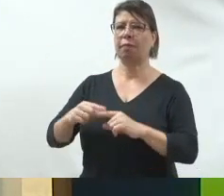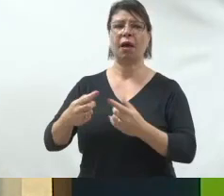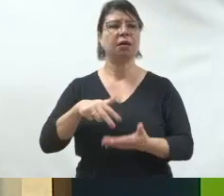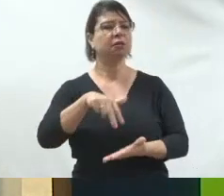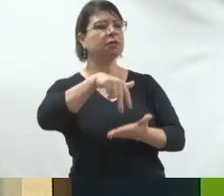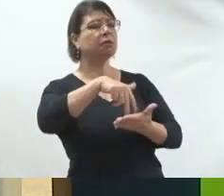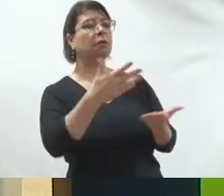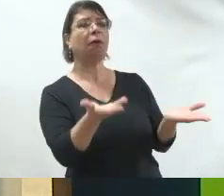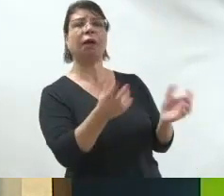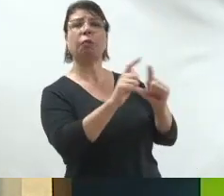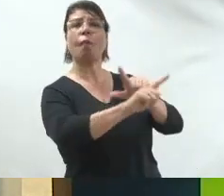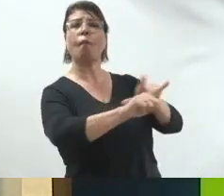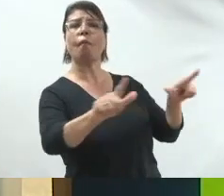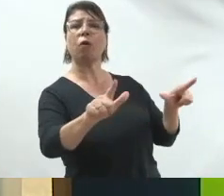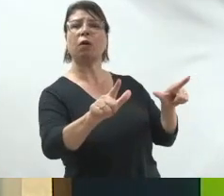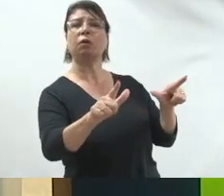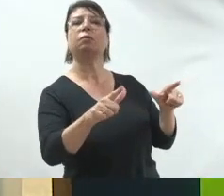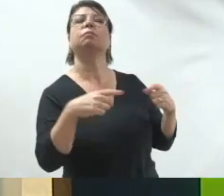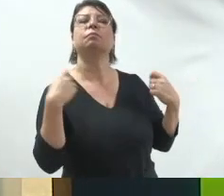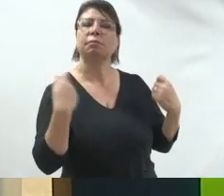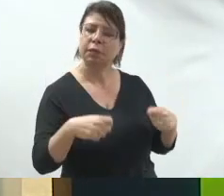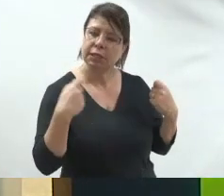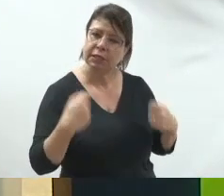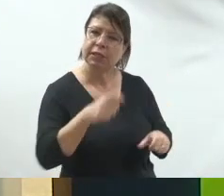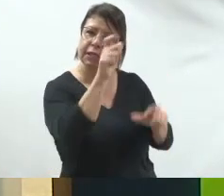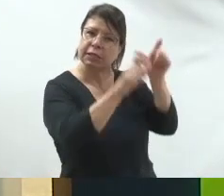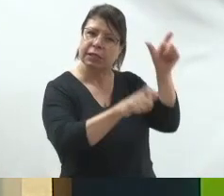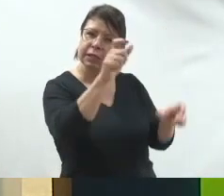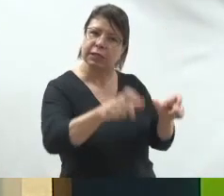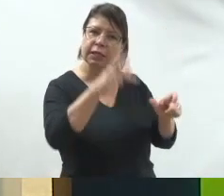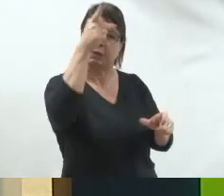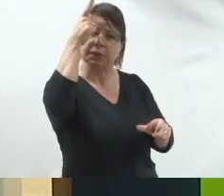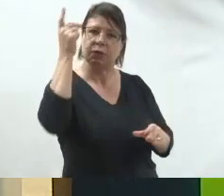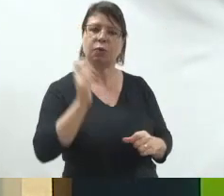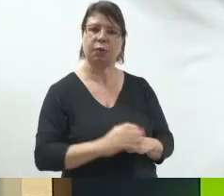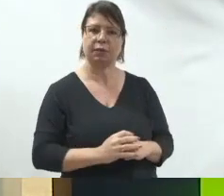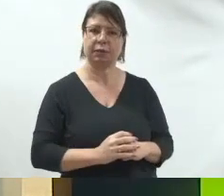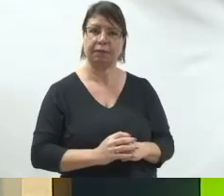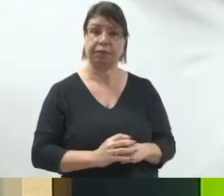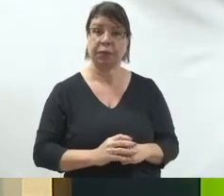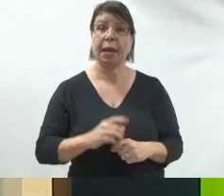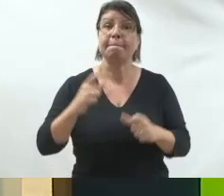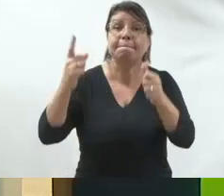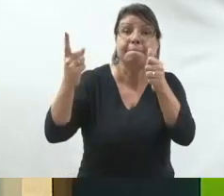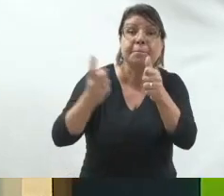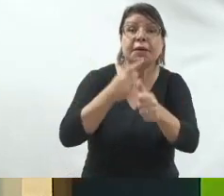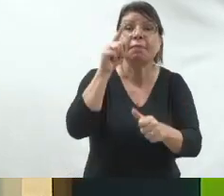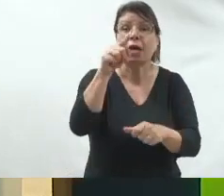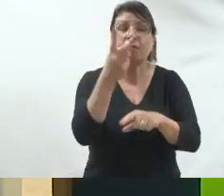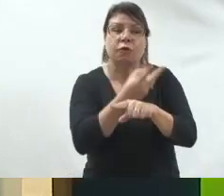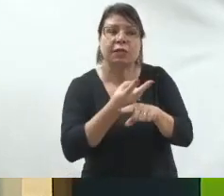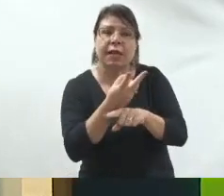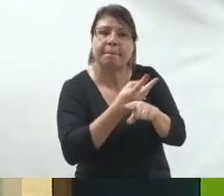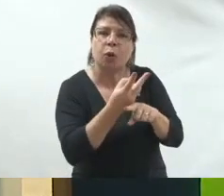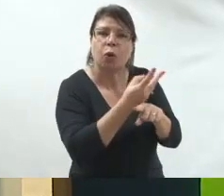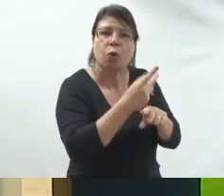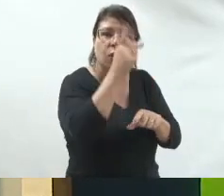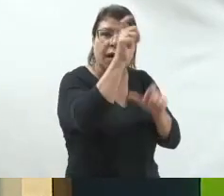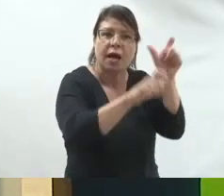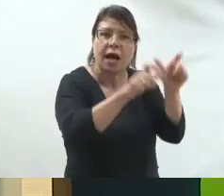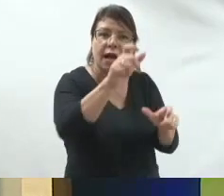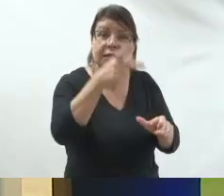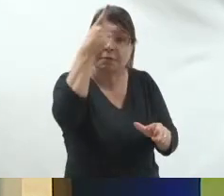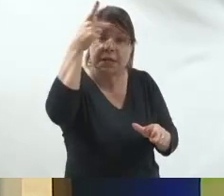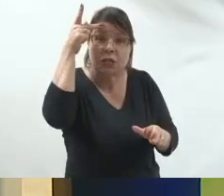eleitorado. Então, o dever de casa começa da seguinte forma, vá atrás do eleitorado, saiba como fazer contato com esse eleitorado,